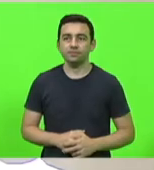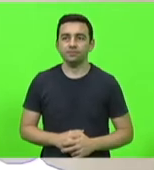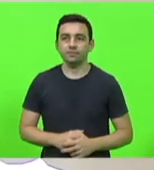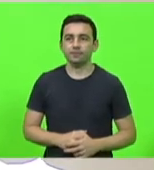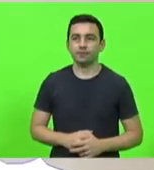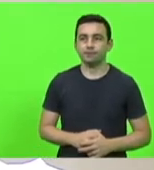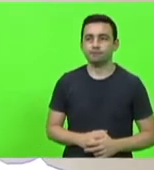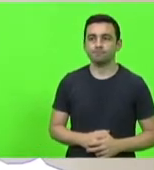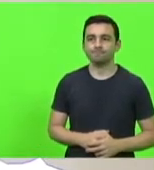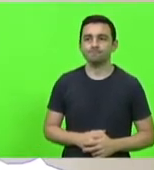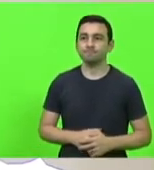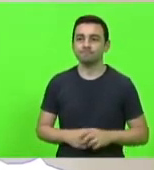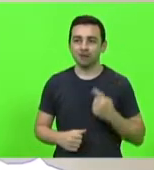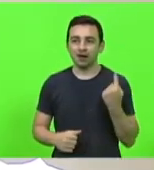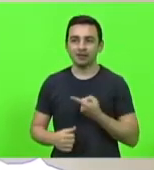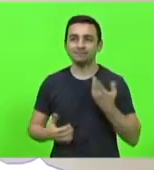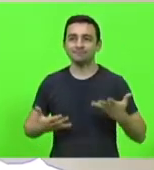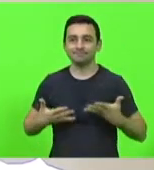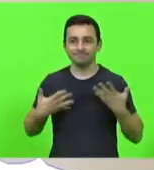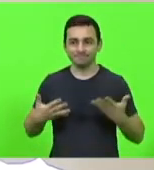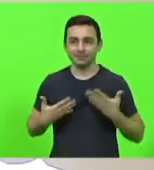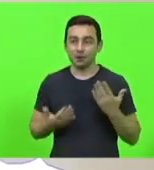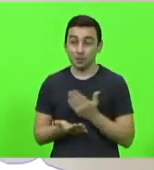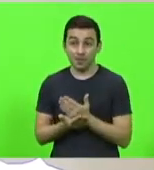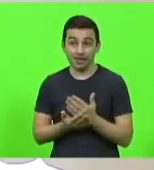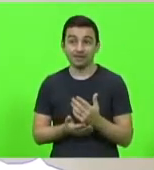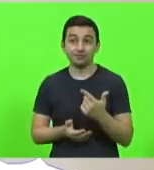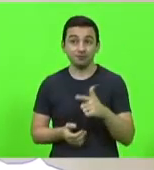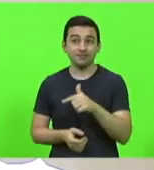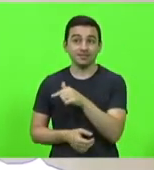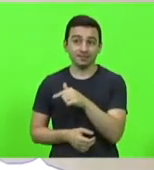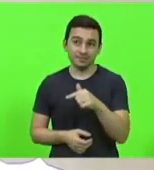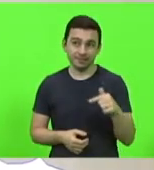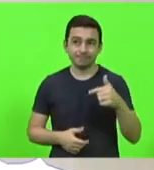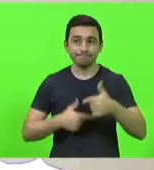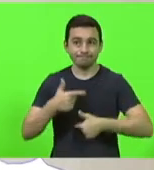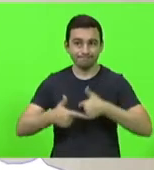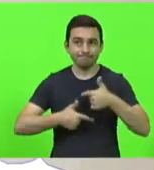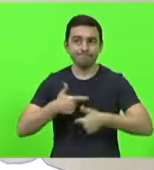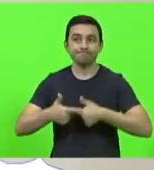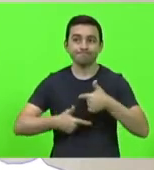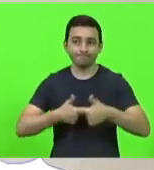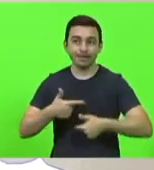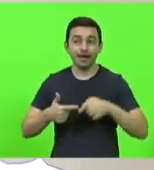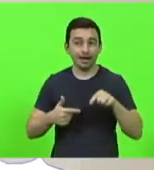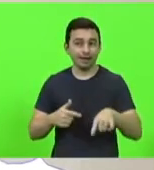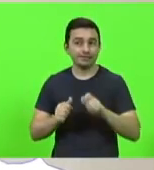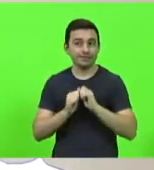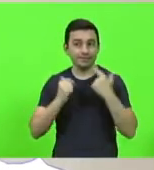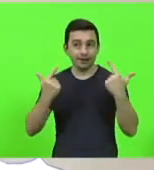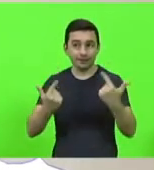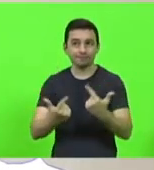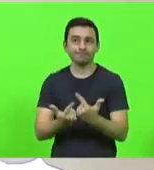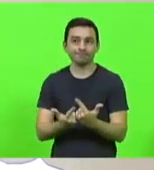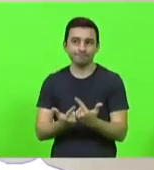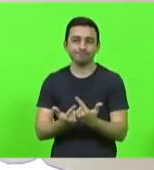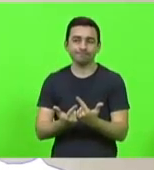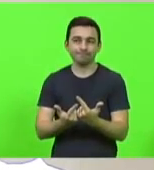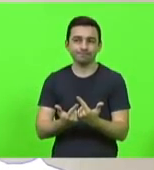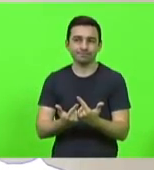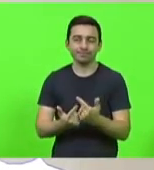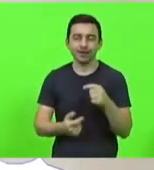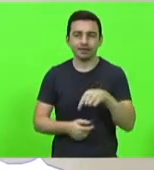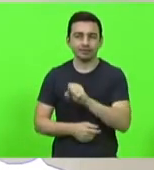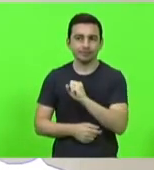Eu queria que iniciamos mais uma semana de trabalho na Casa Parlamentar em Santa